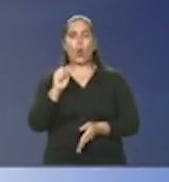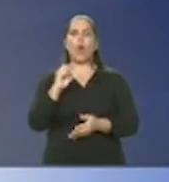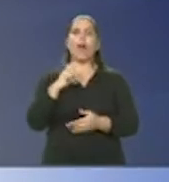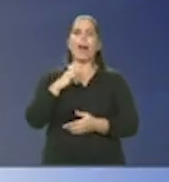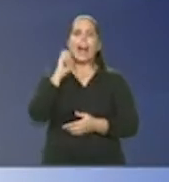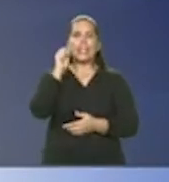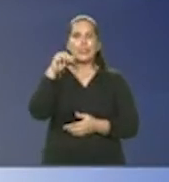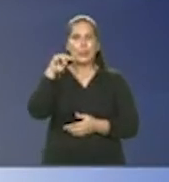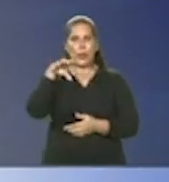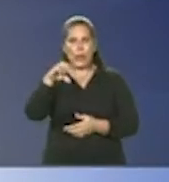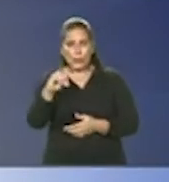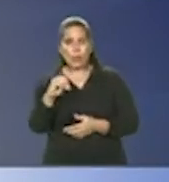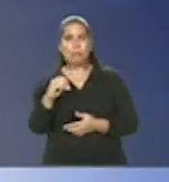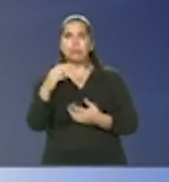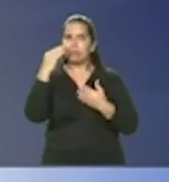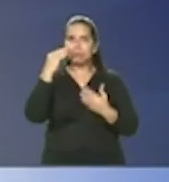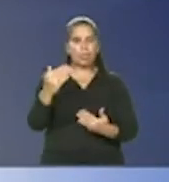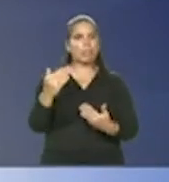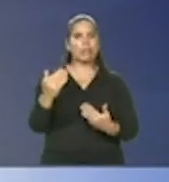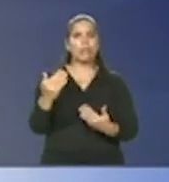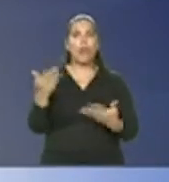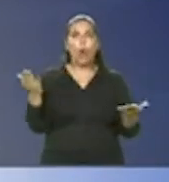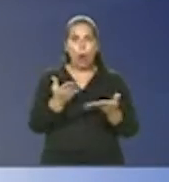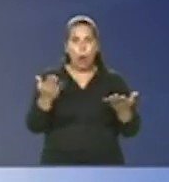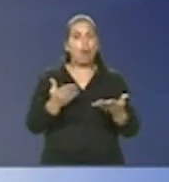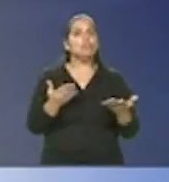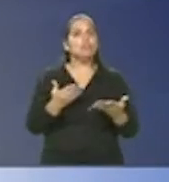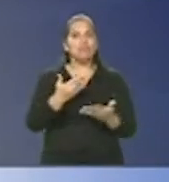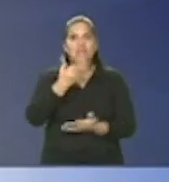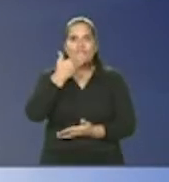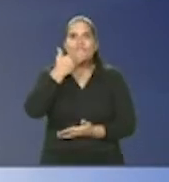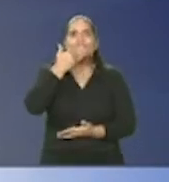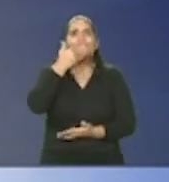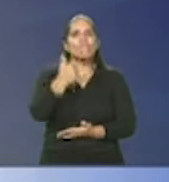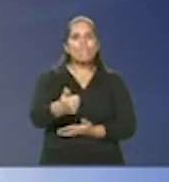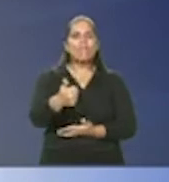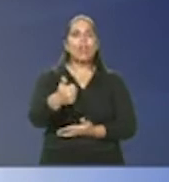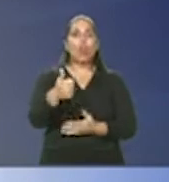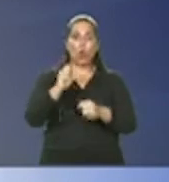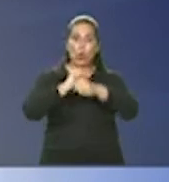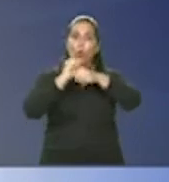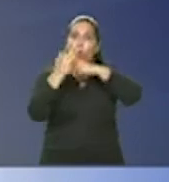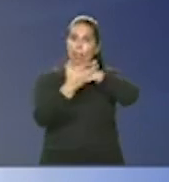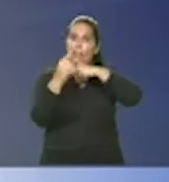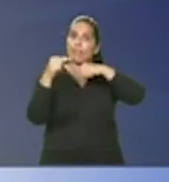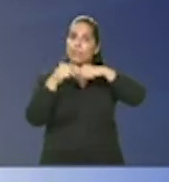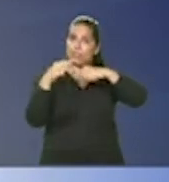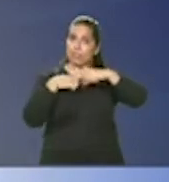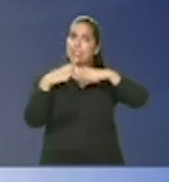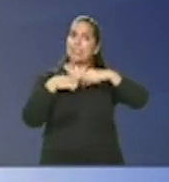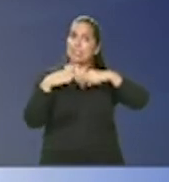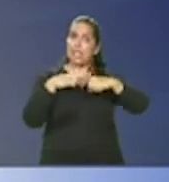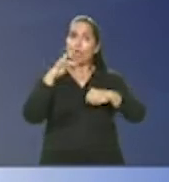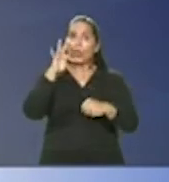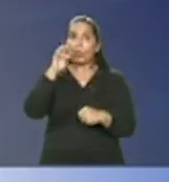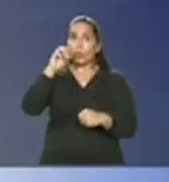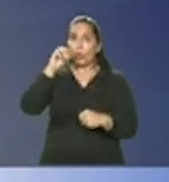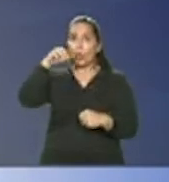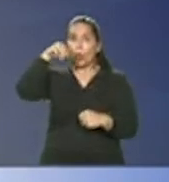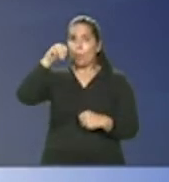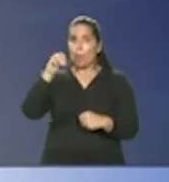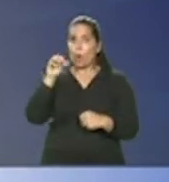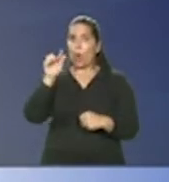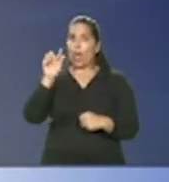hoje a gente tem aí o melhor aparelho para a gente ver o coronavírus é o nosso tomógrafo de 128 canais é